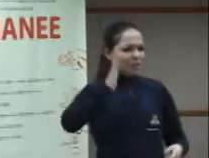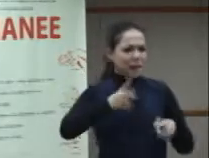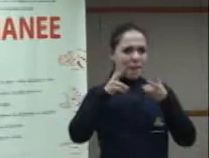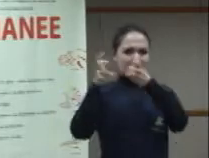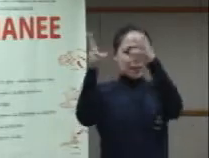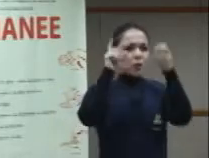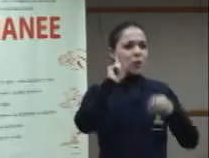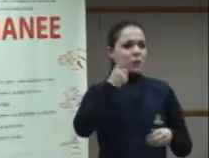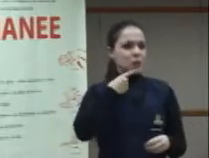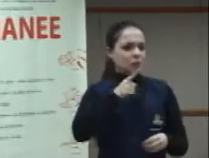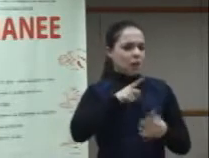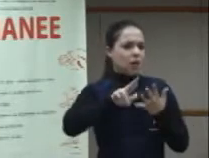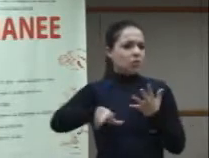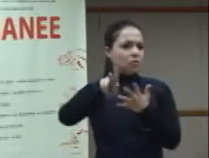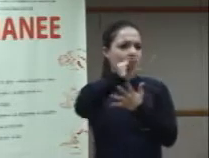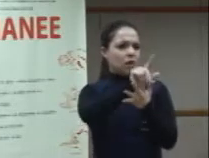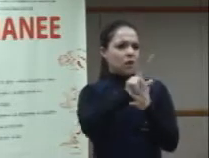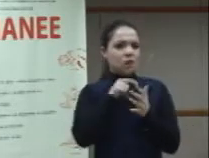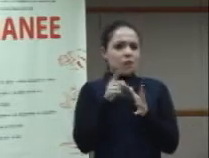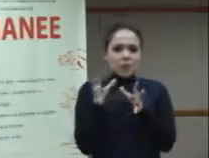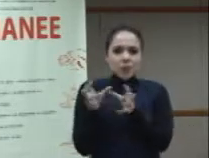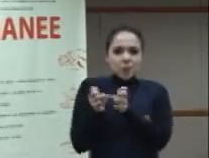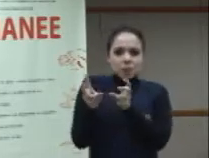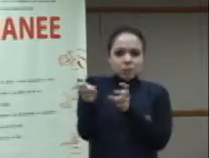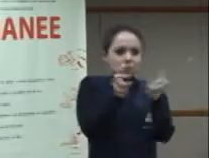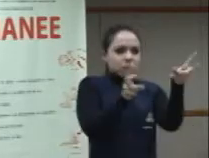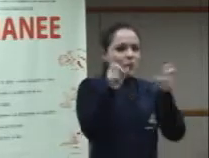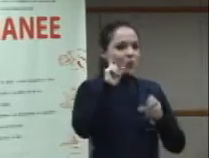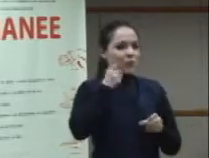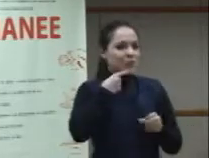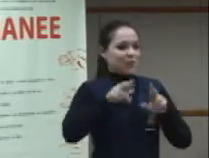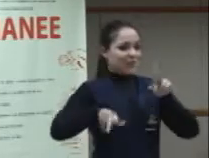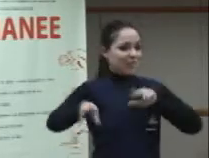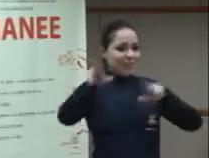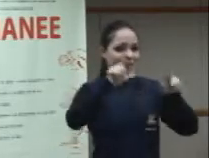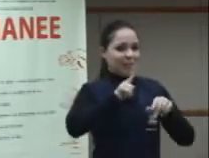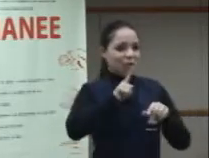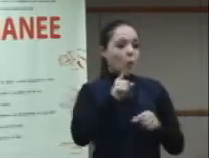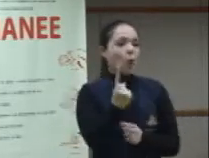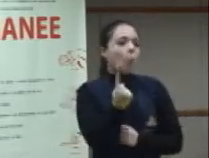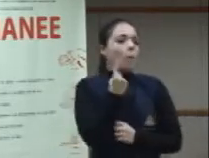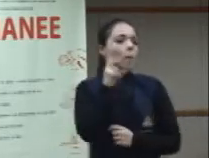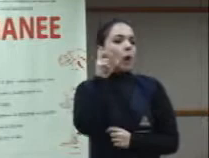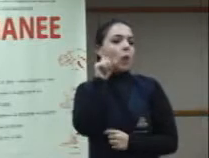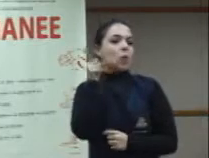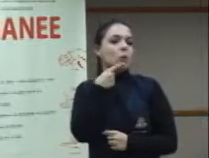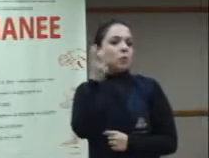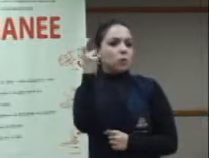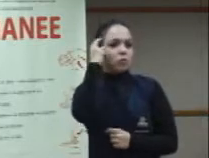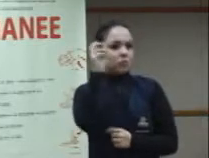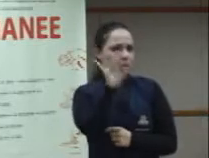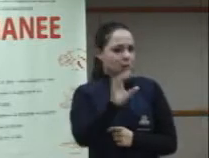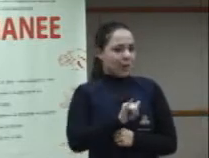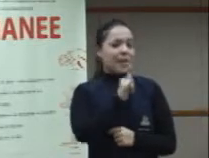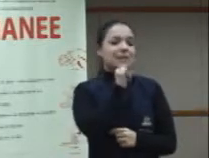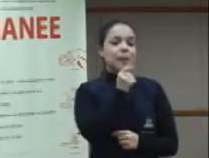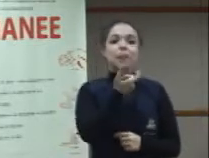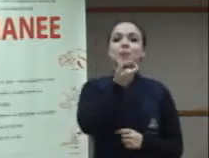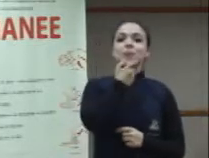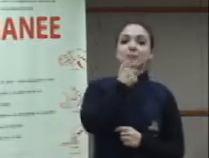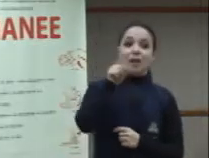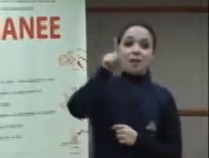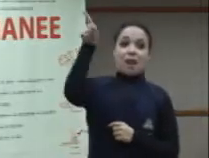absorvem as culturas dos universos das quais estão inseridos. Então, certamente, um surdo inglês tem